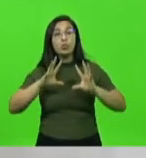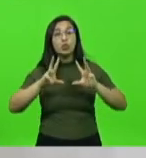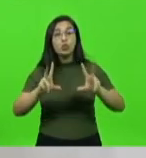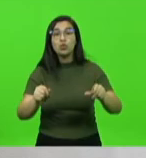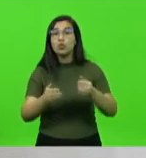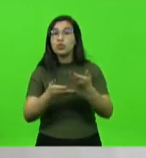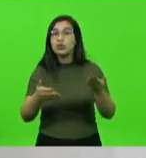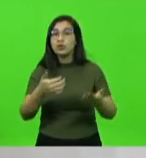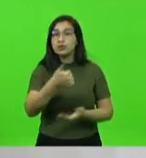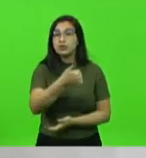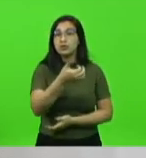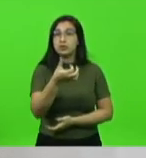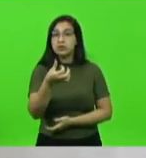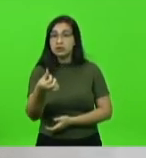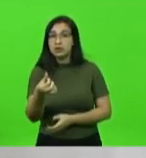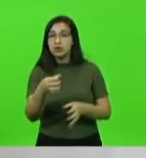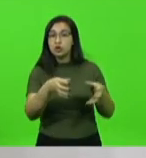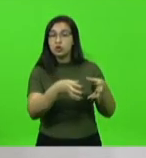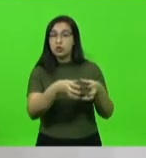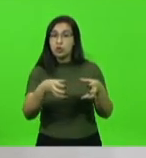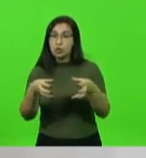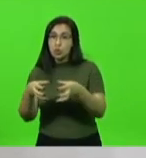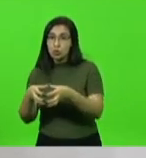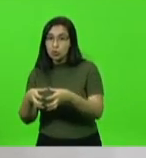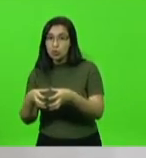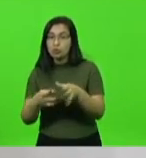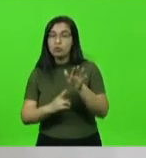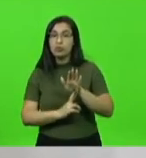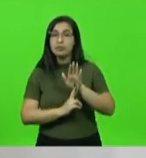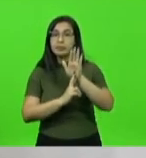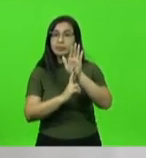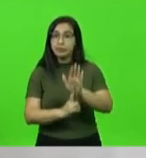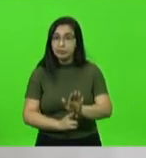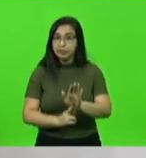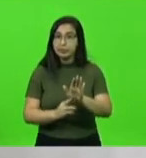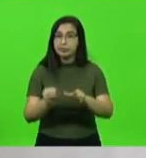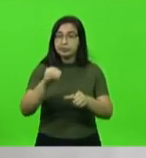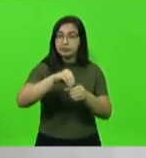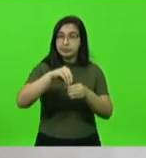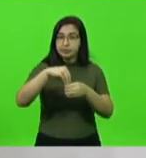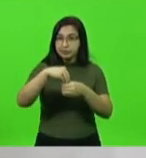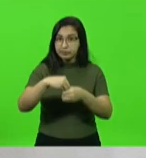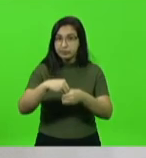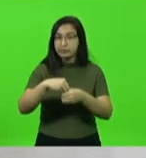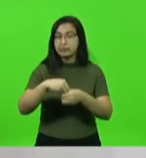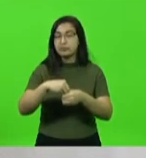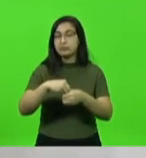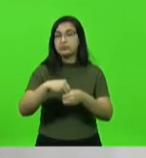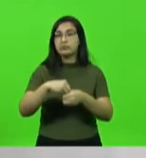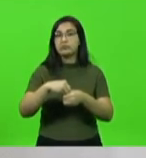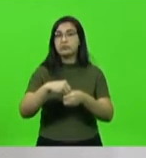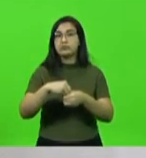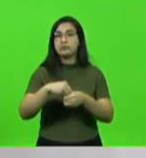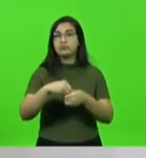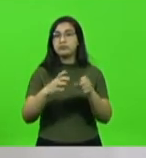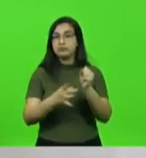16 categorias que representam os integrantes da segurança pública a nível estadual,